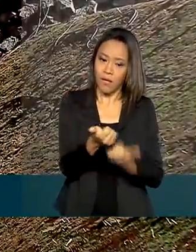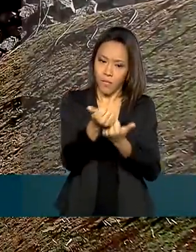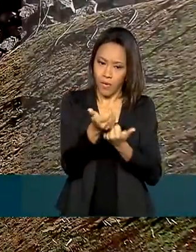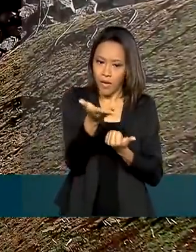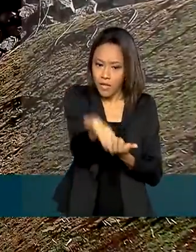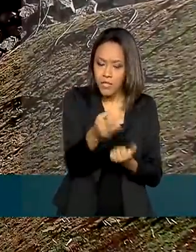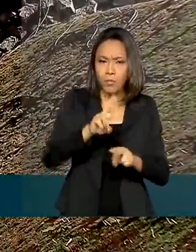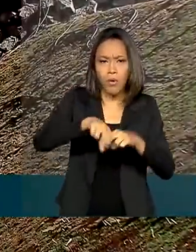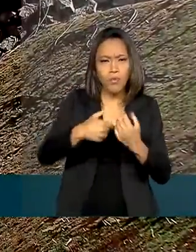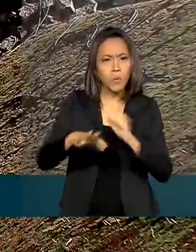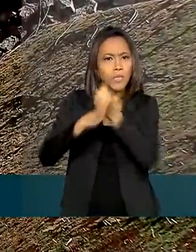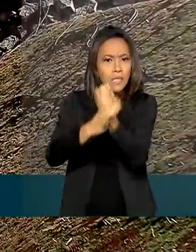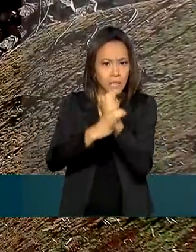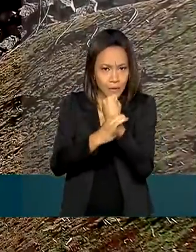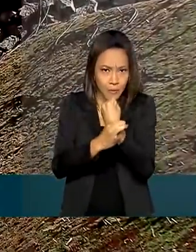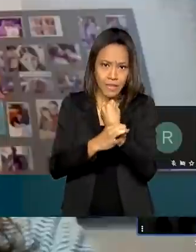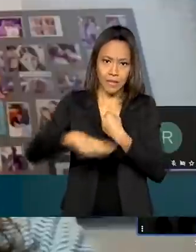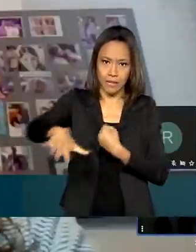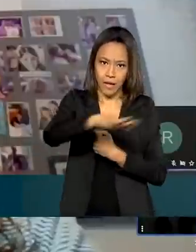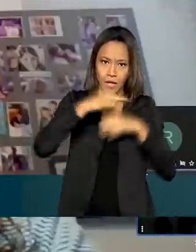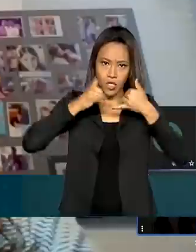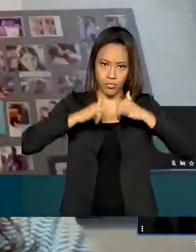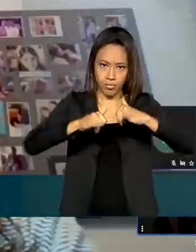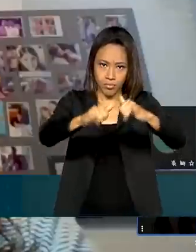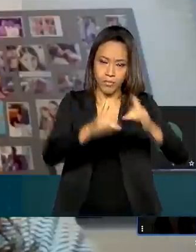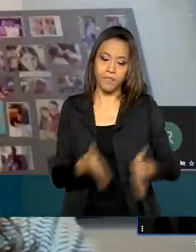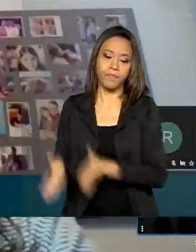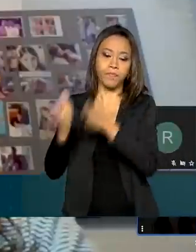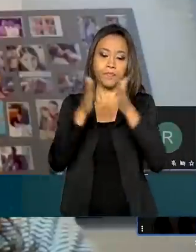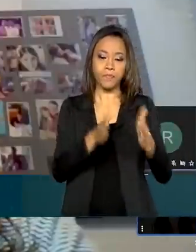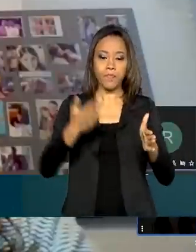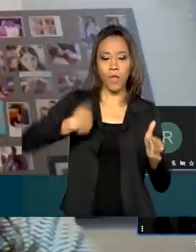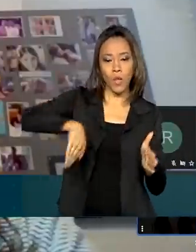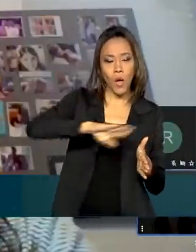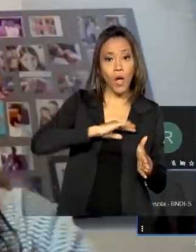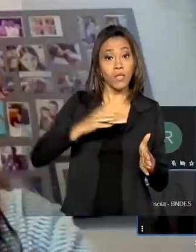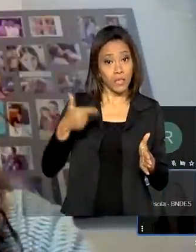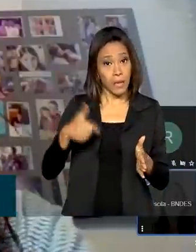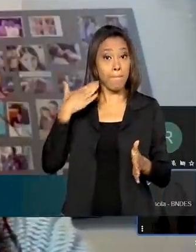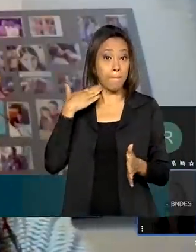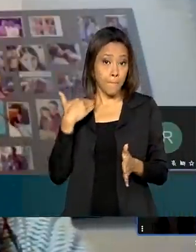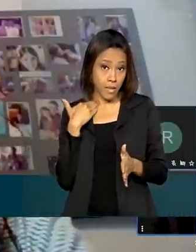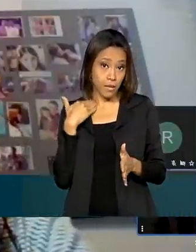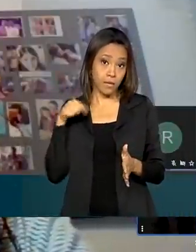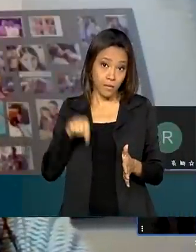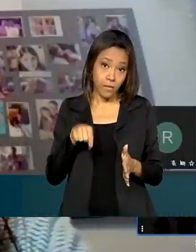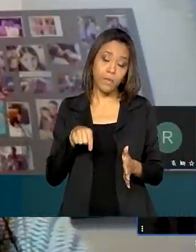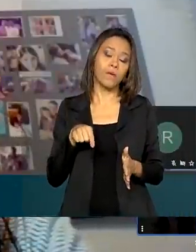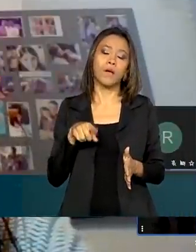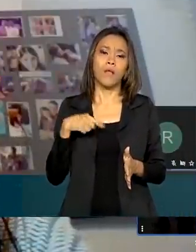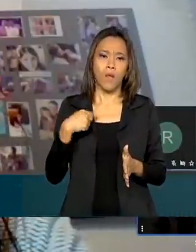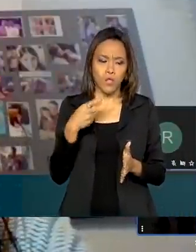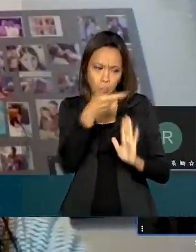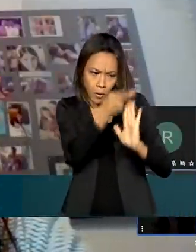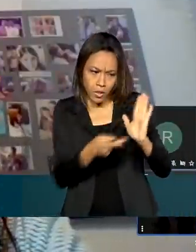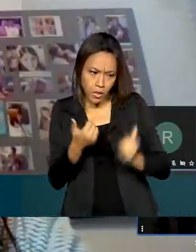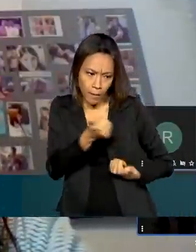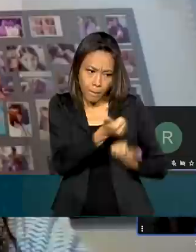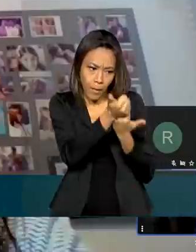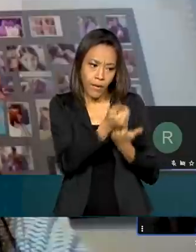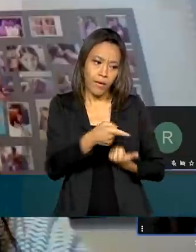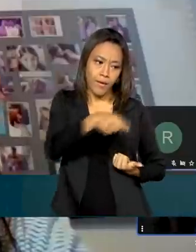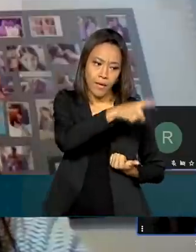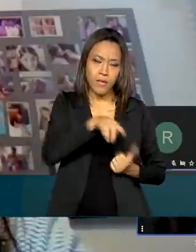garantia de segurança energética do setor. A gente, como banco de desenvolvimento, o a gente espera dos projetos que a gente apoia é que eles